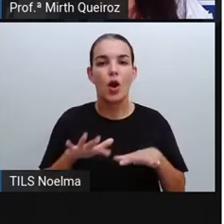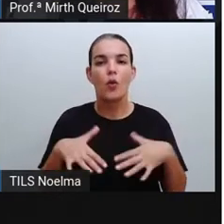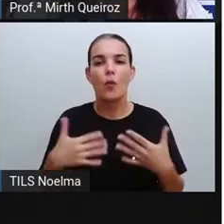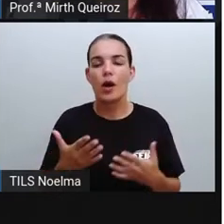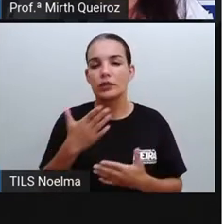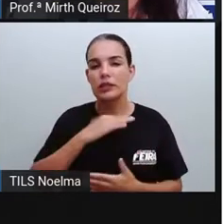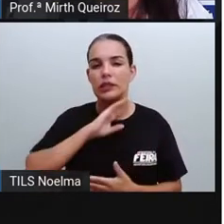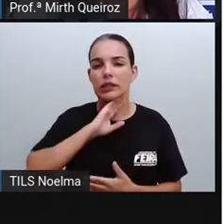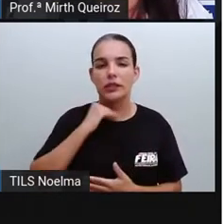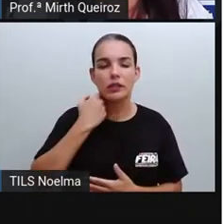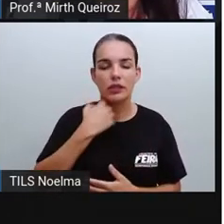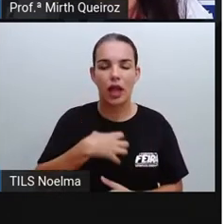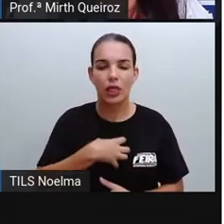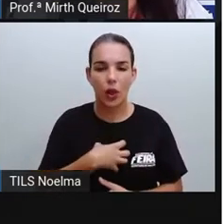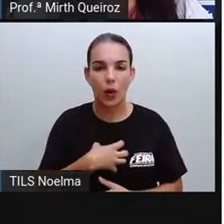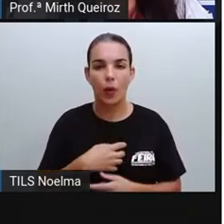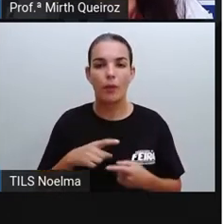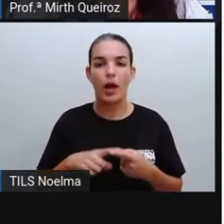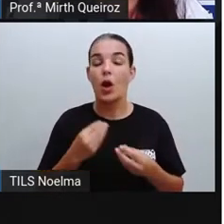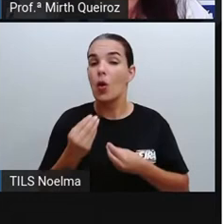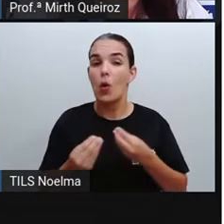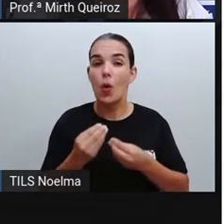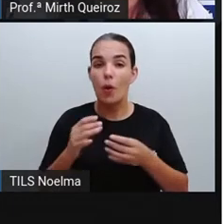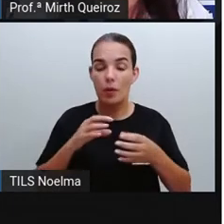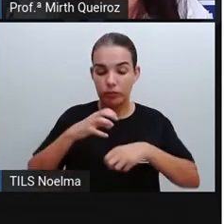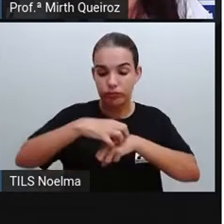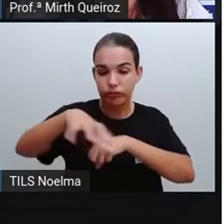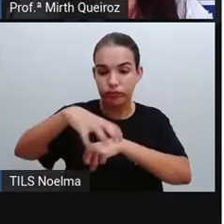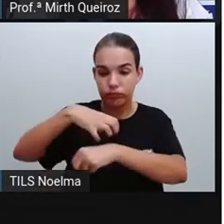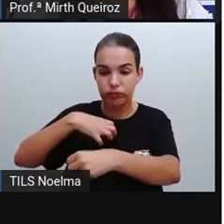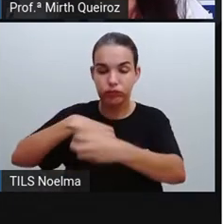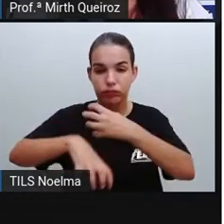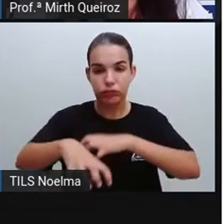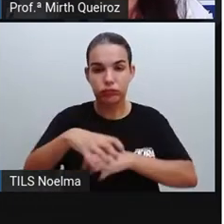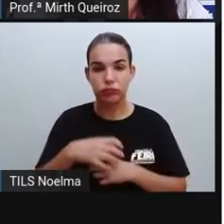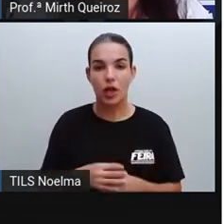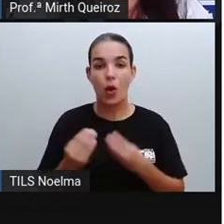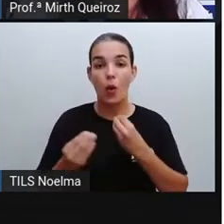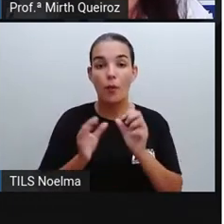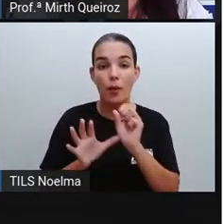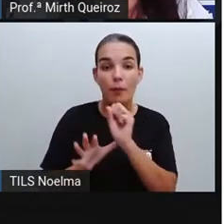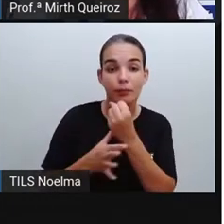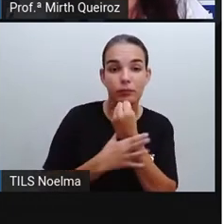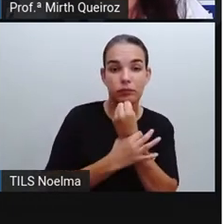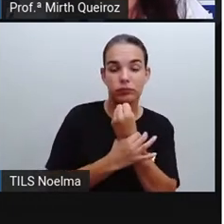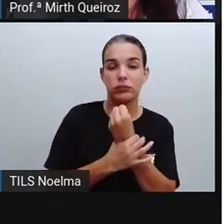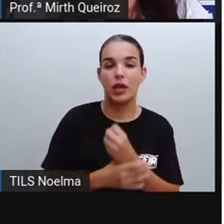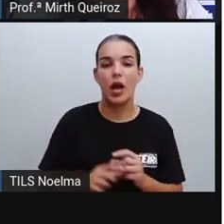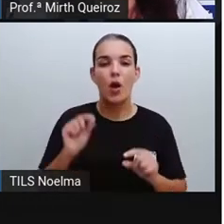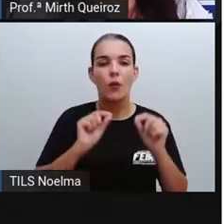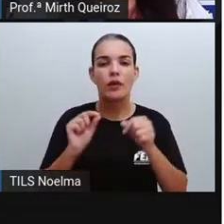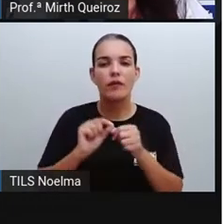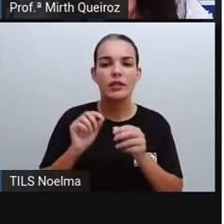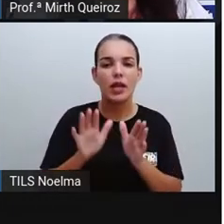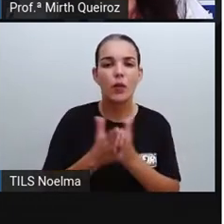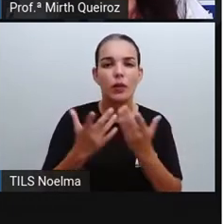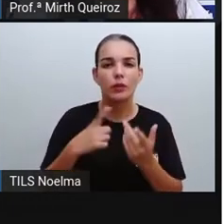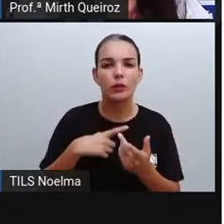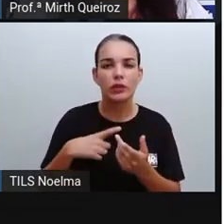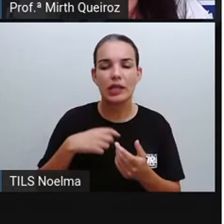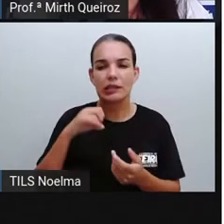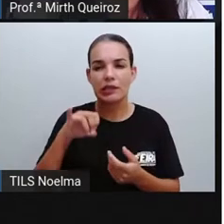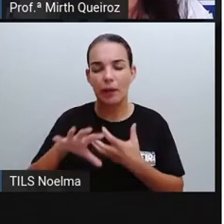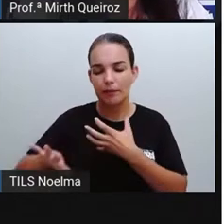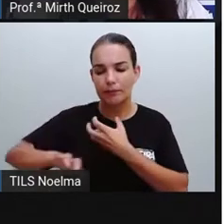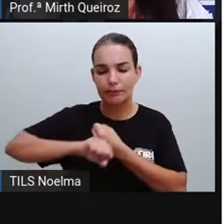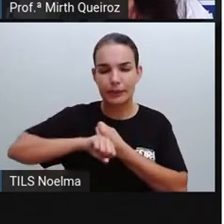sintomas, as formas de transmissão, prevenção, o que fazer quando há suspeita de contaminação.